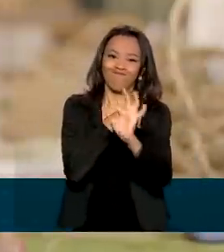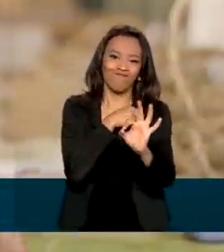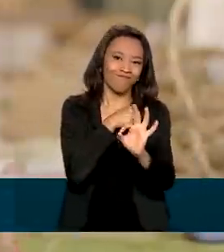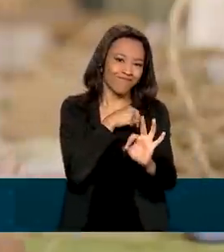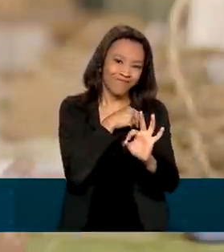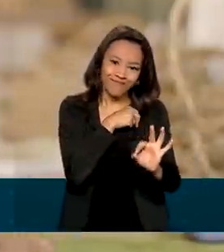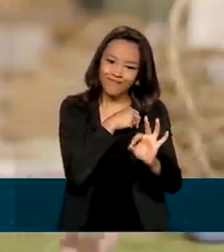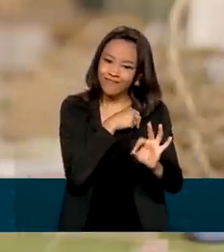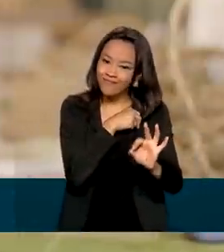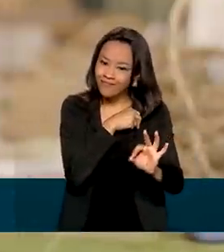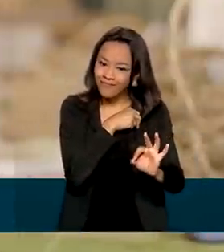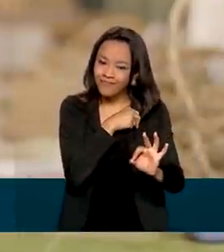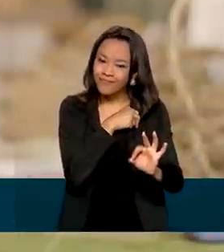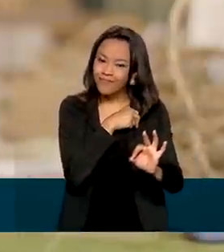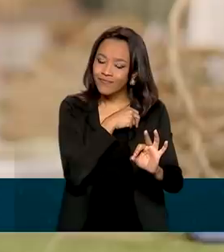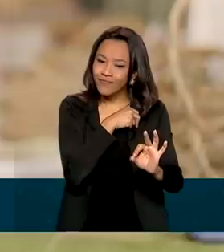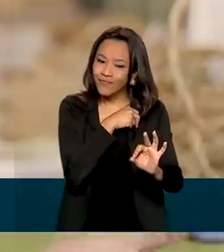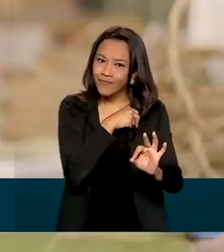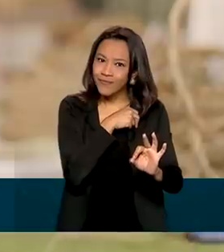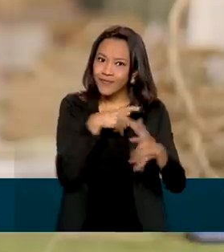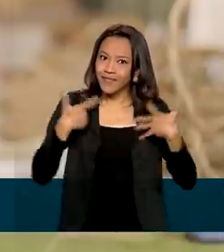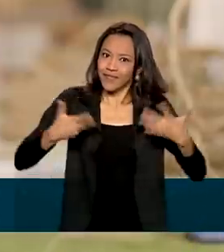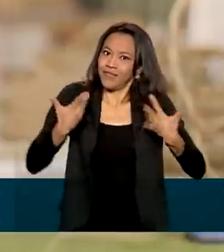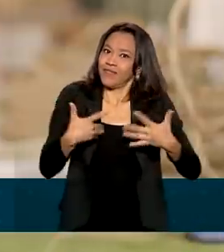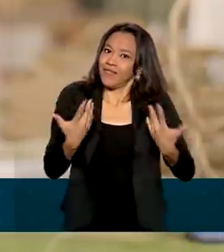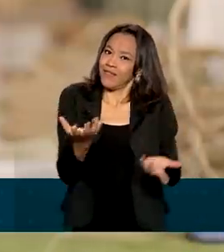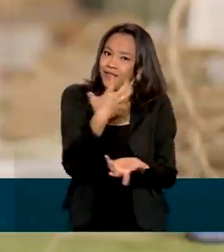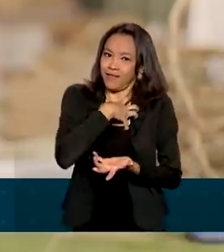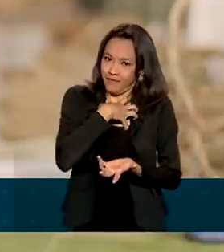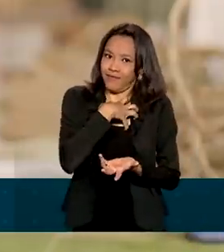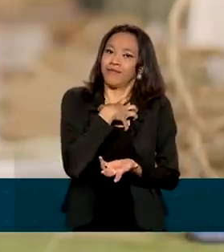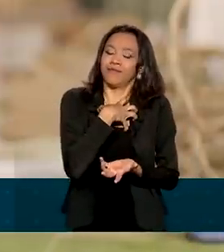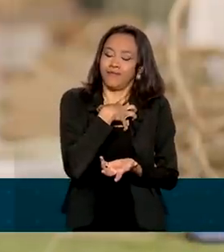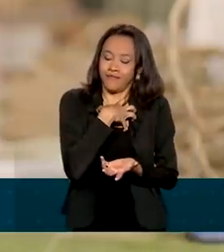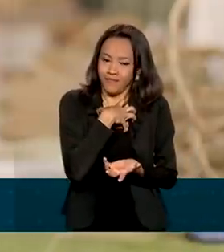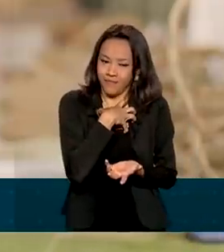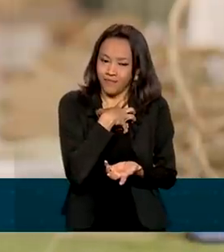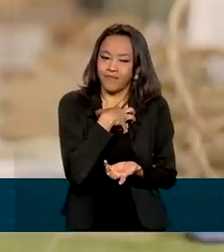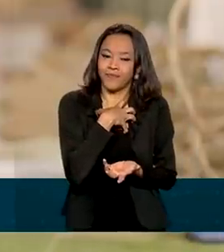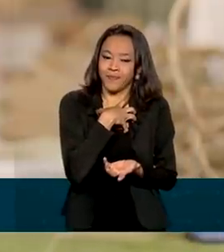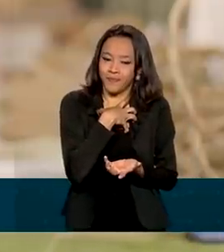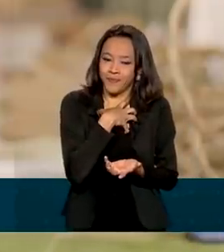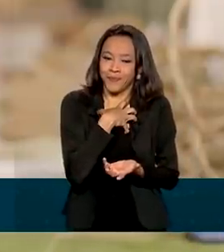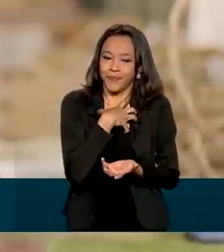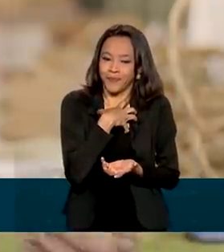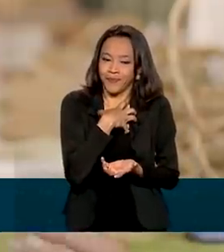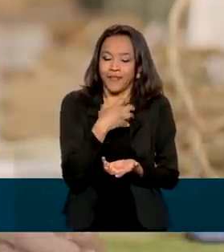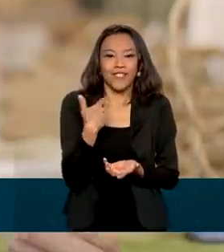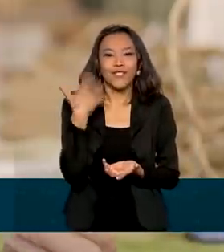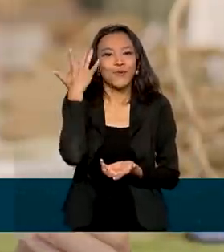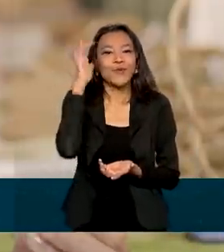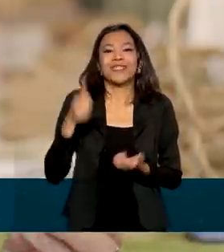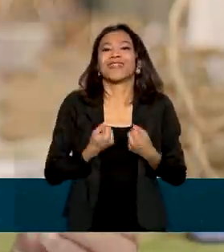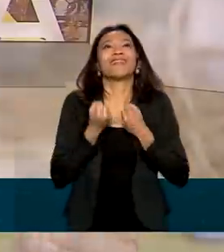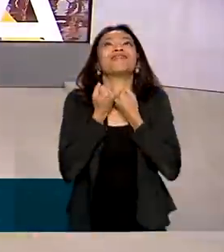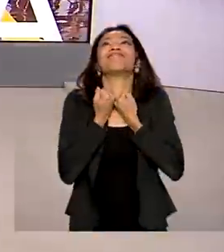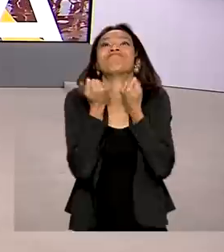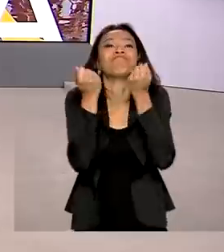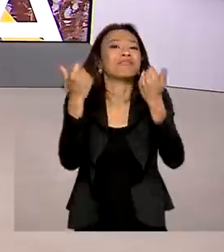a alegria que a gente sente, a gente não sabe nem expressar direito.